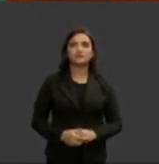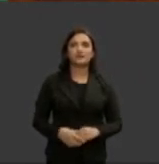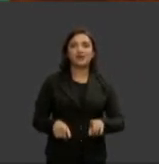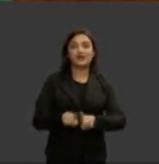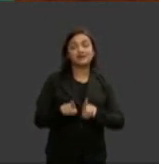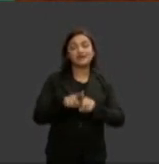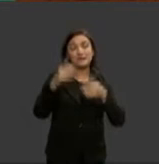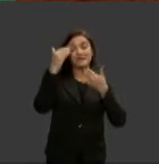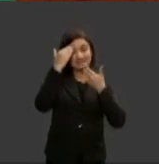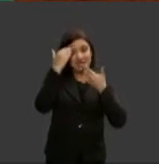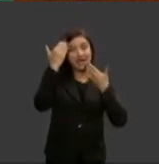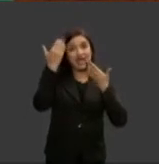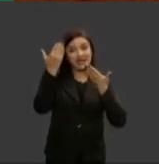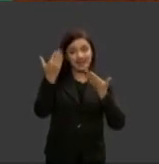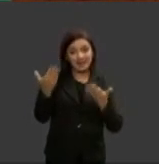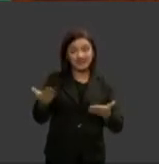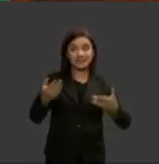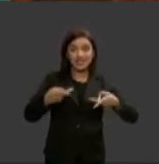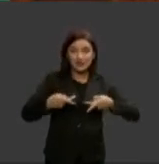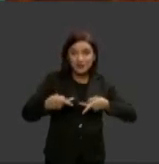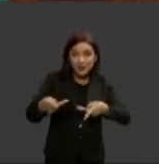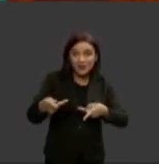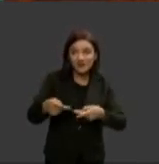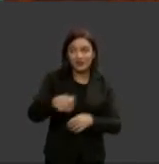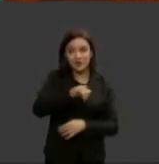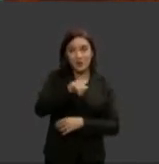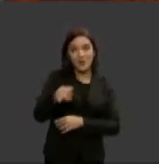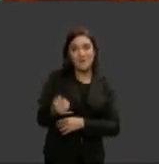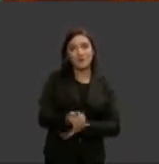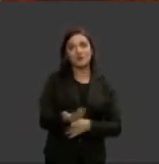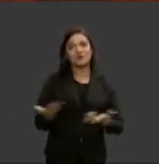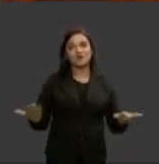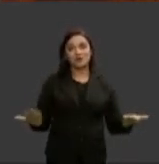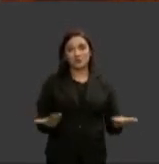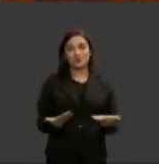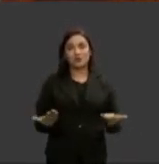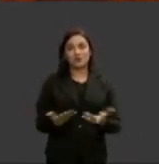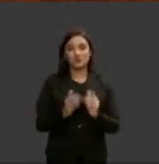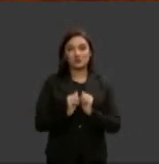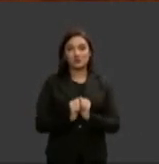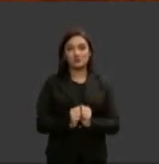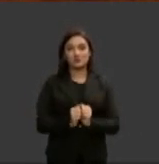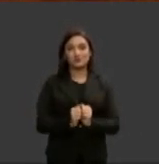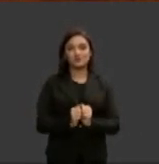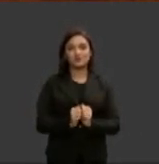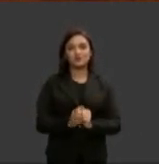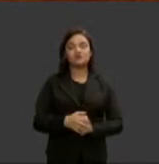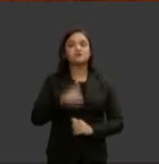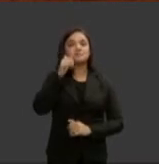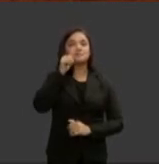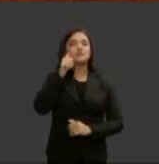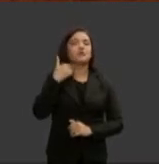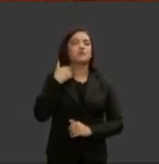excelência o convite e a oportunidade de estar aqui e a juíza Sandra